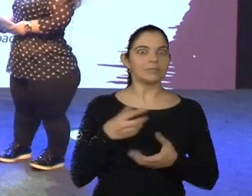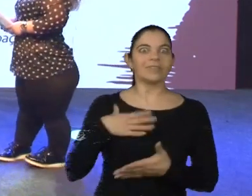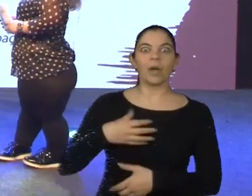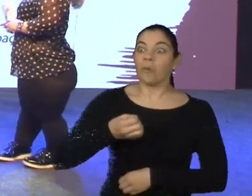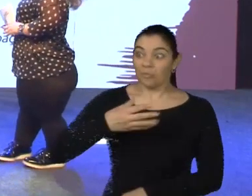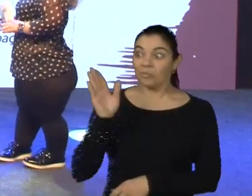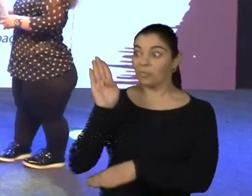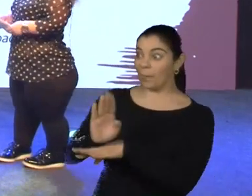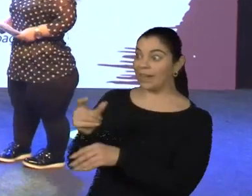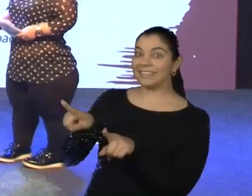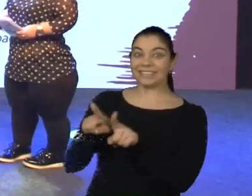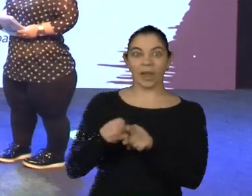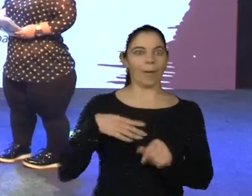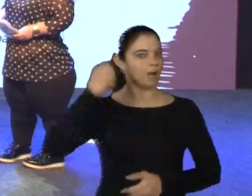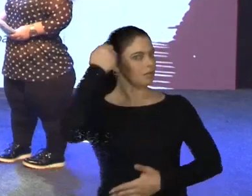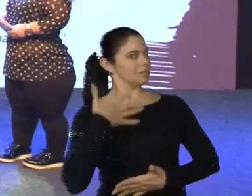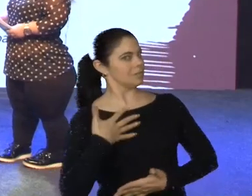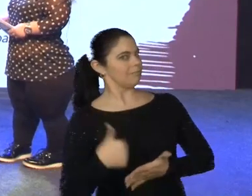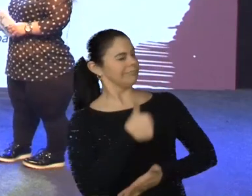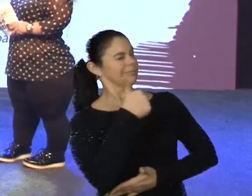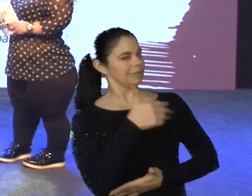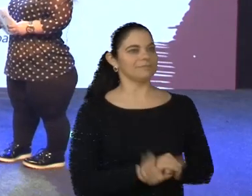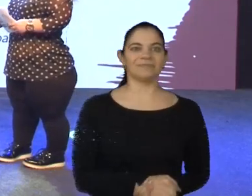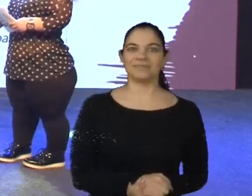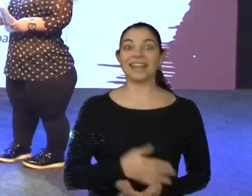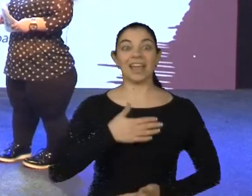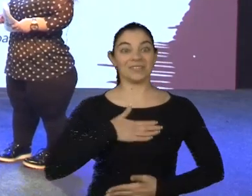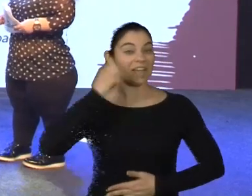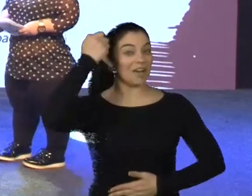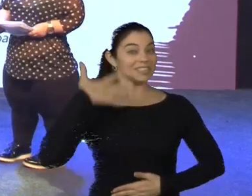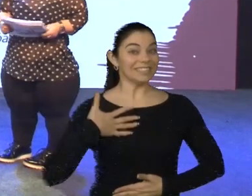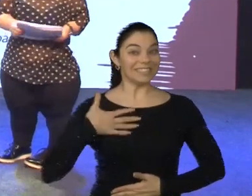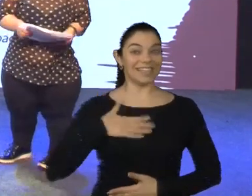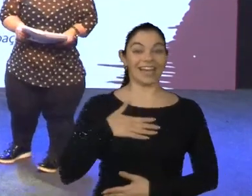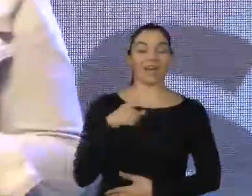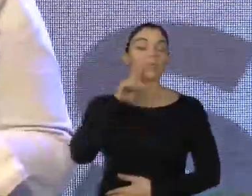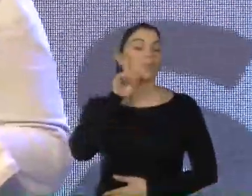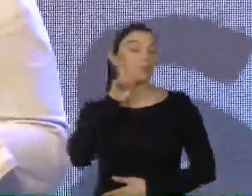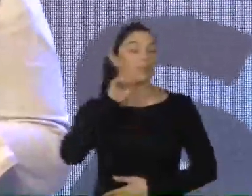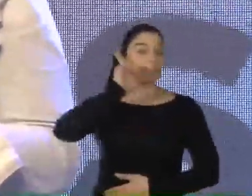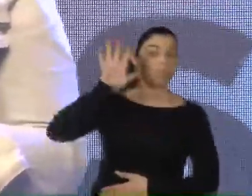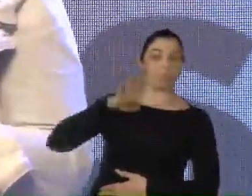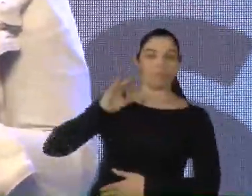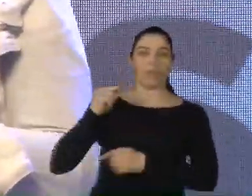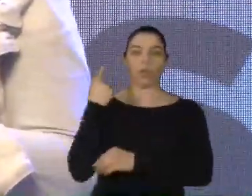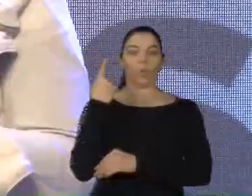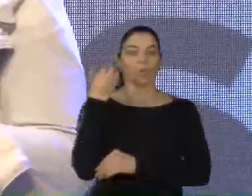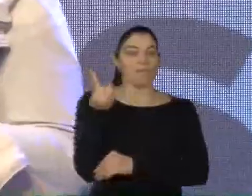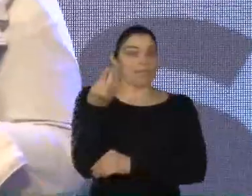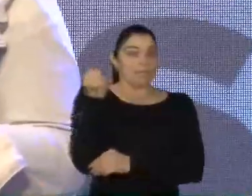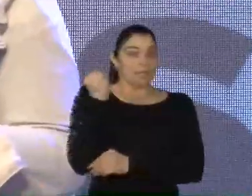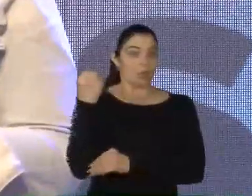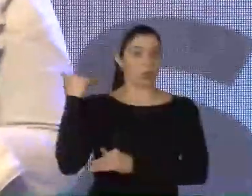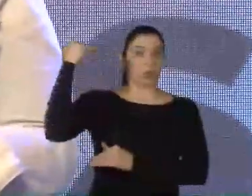tarde. Bom, Fabiola. Primeiro a tua descrição, autodescrição para as pessoas. Olá, minha autodescrição. Eu sou Morena Clara, tenho 1,68m de altura. Estou